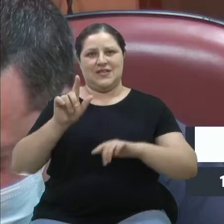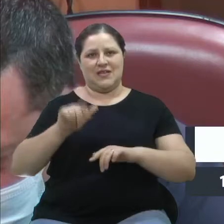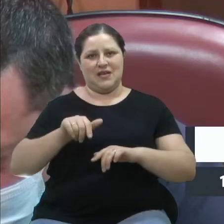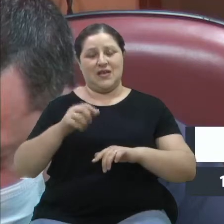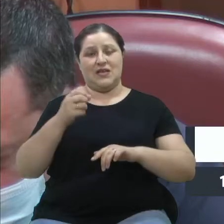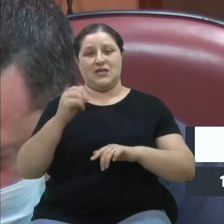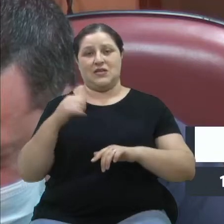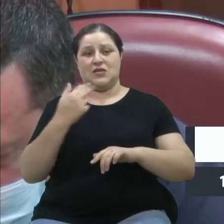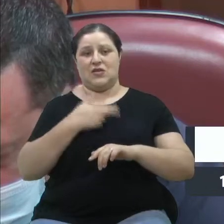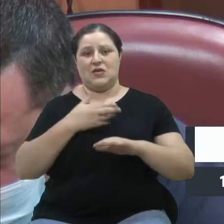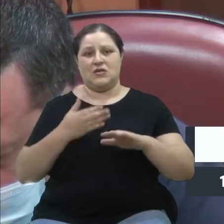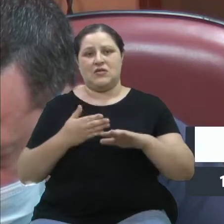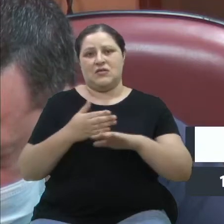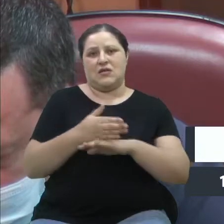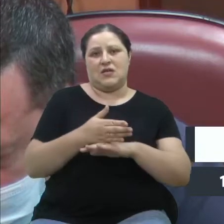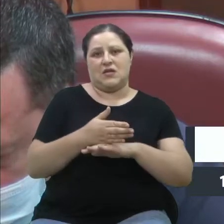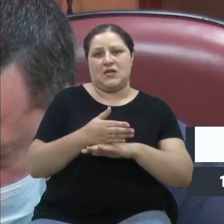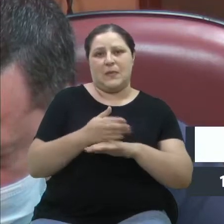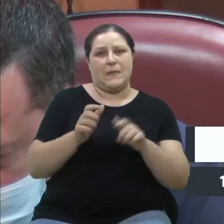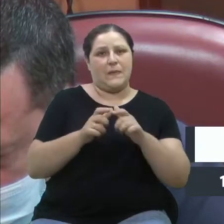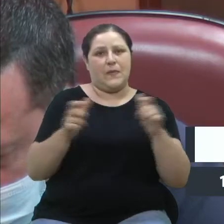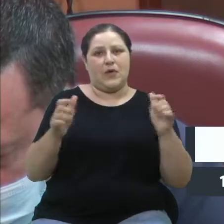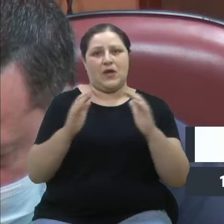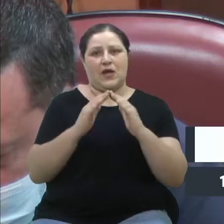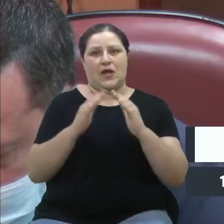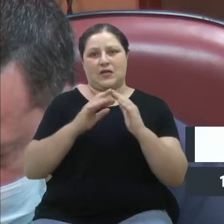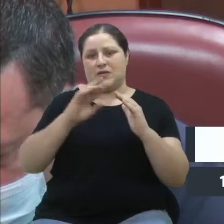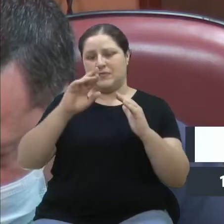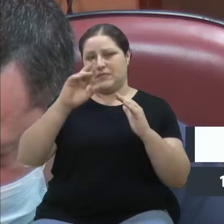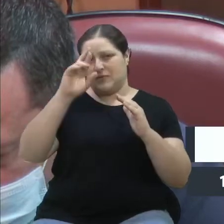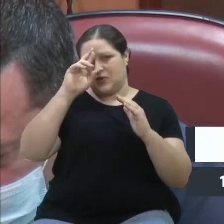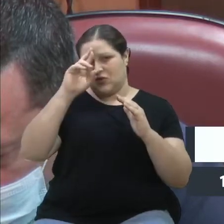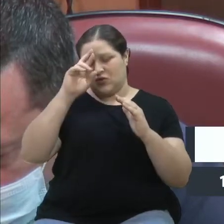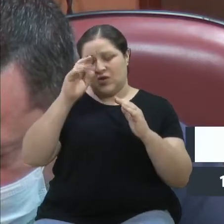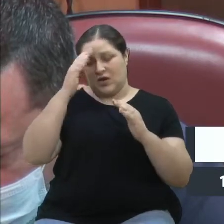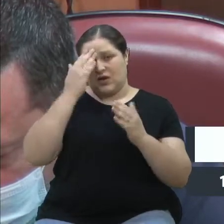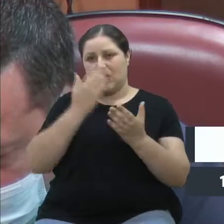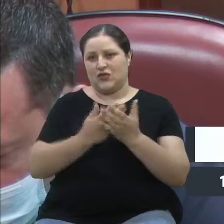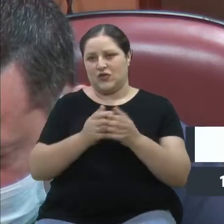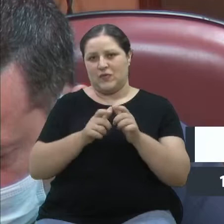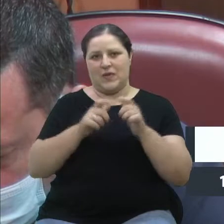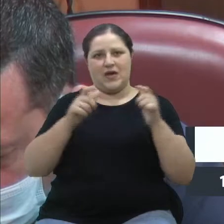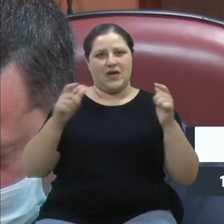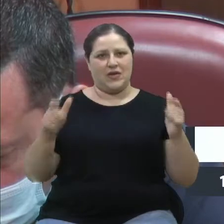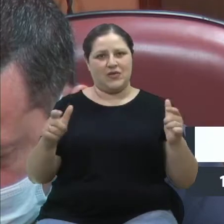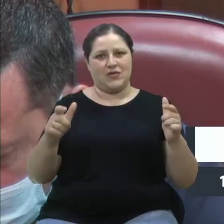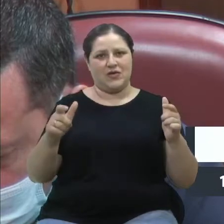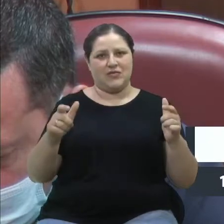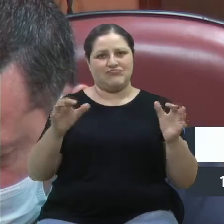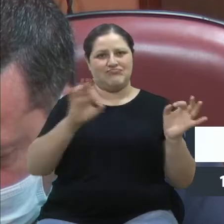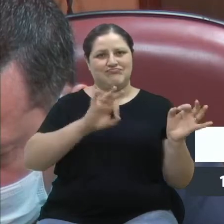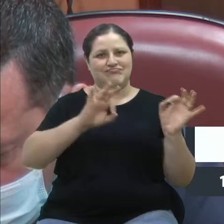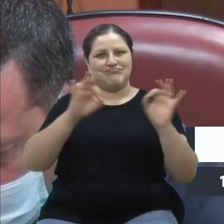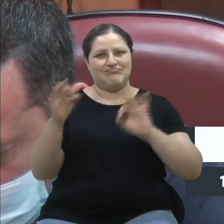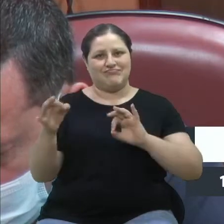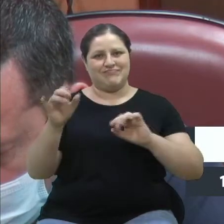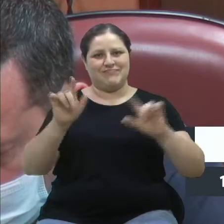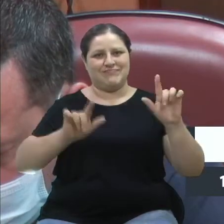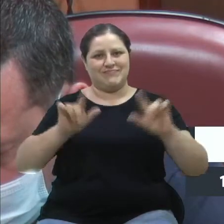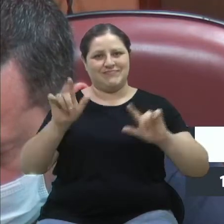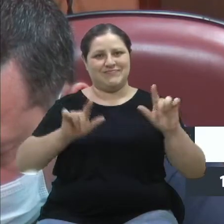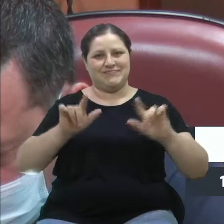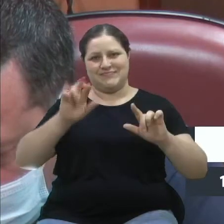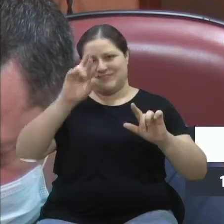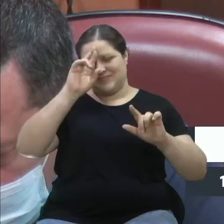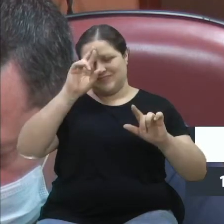entrarmos na maioria das casas ao meio-dia, tenho certeza que boa parte delas está acompanhando o Jornal do Almoço, que já se